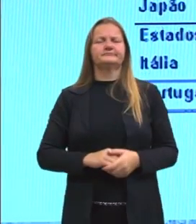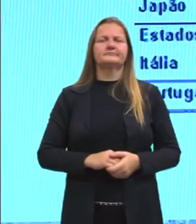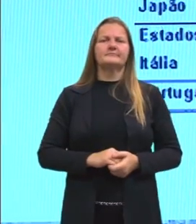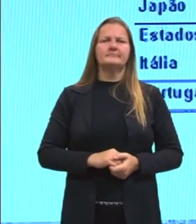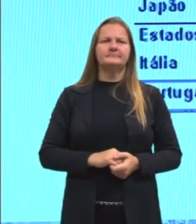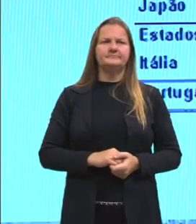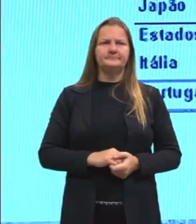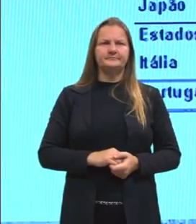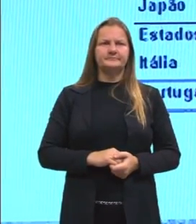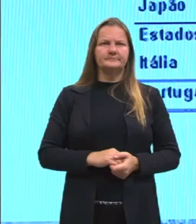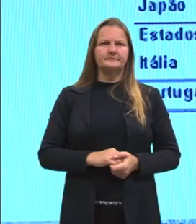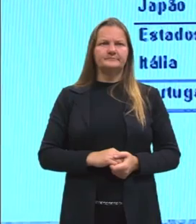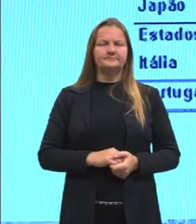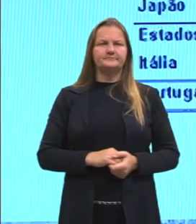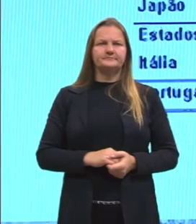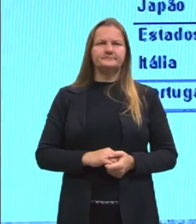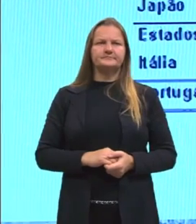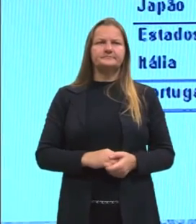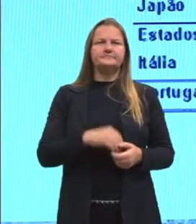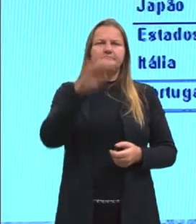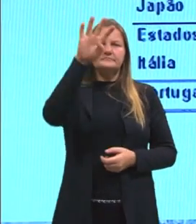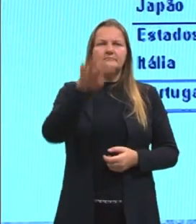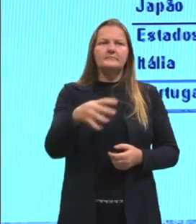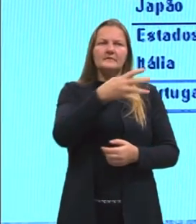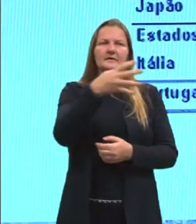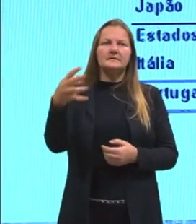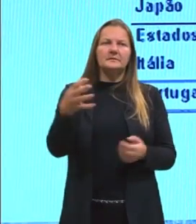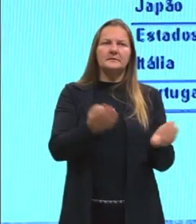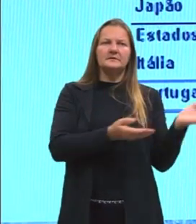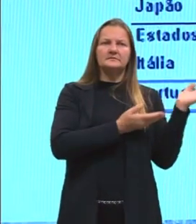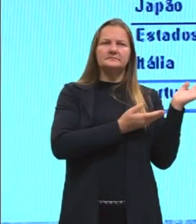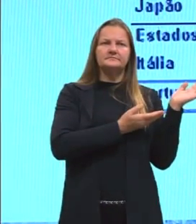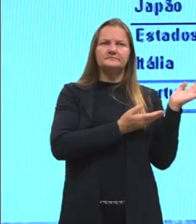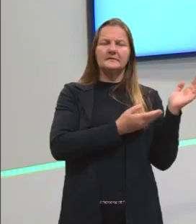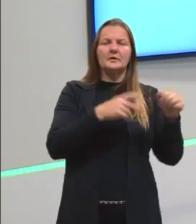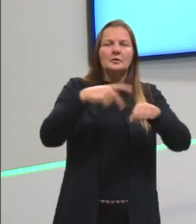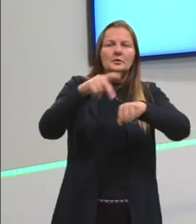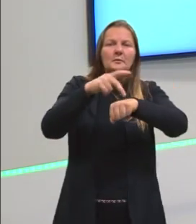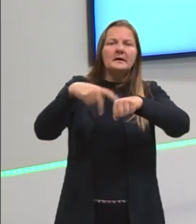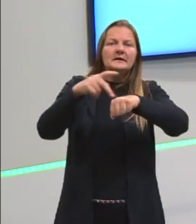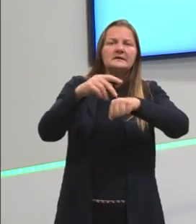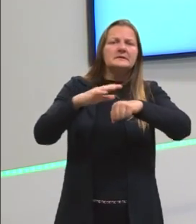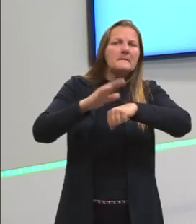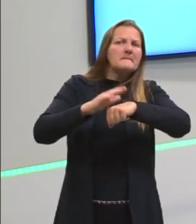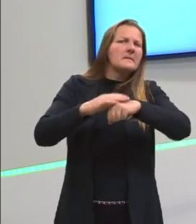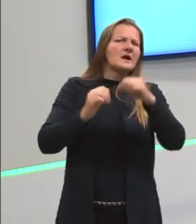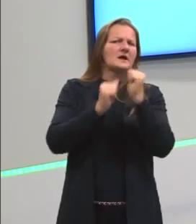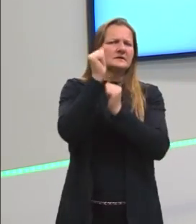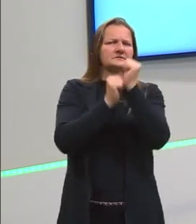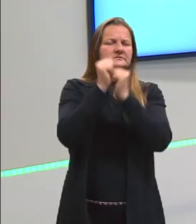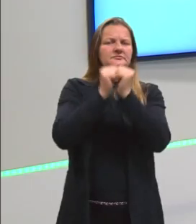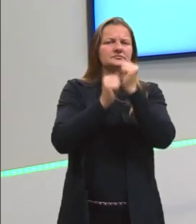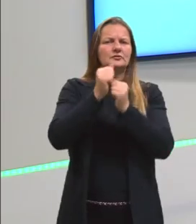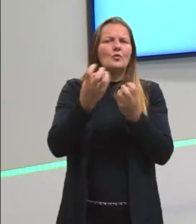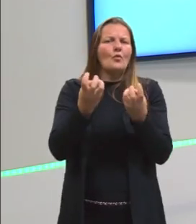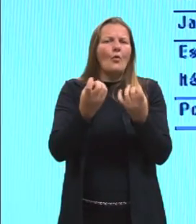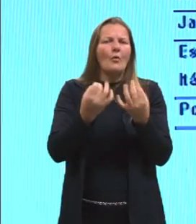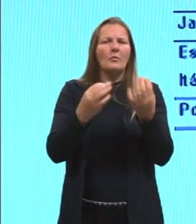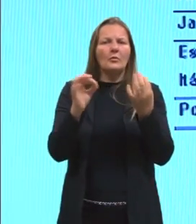e aqui eu trago um quadrinho, né, mostrando os países mais industrializados e a quantidade de